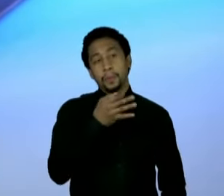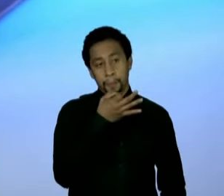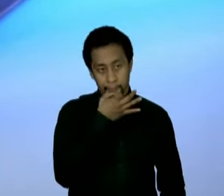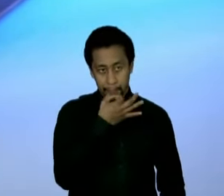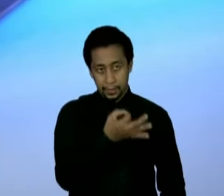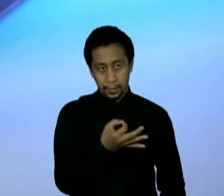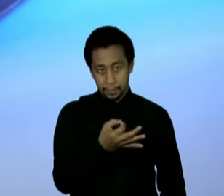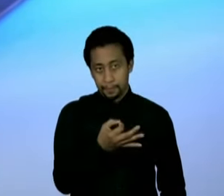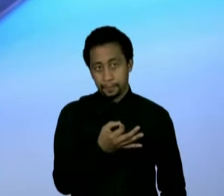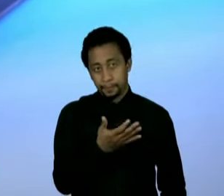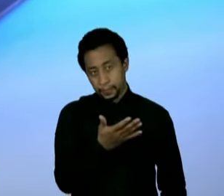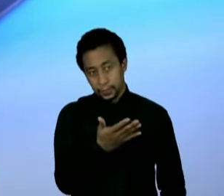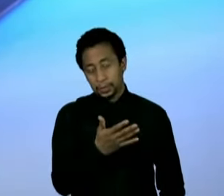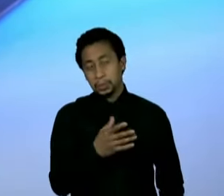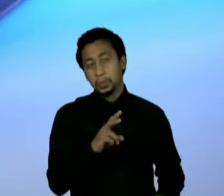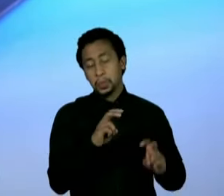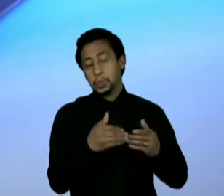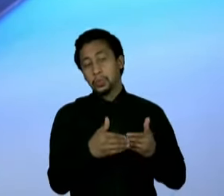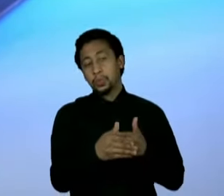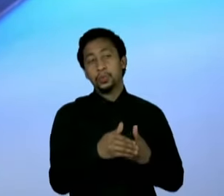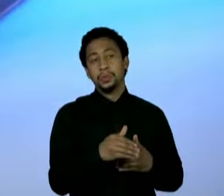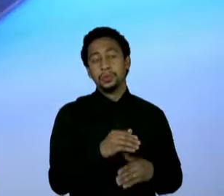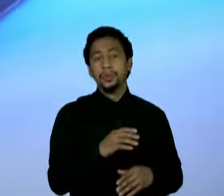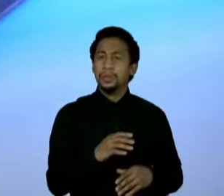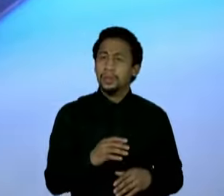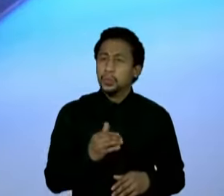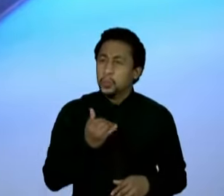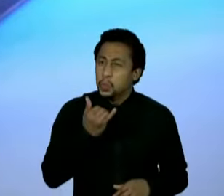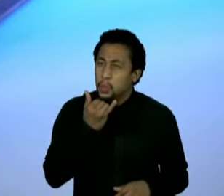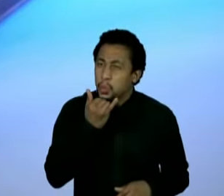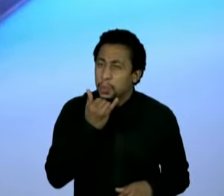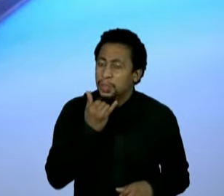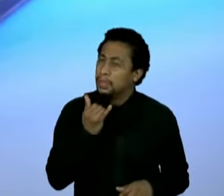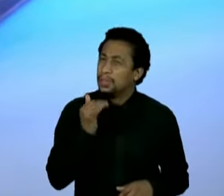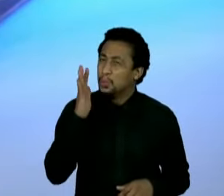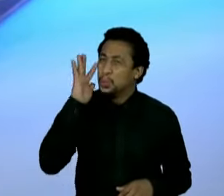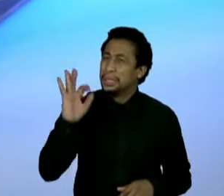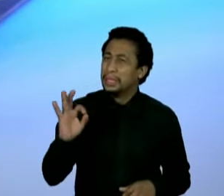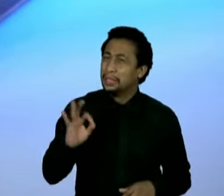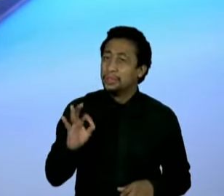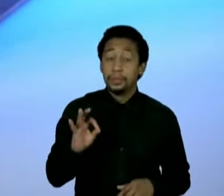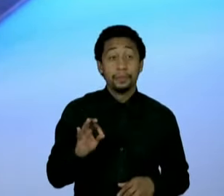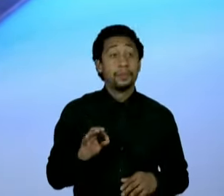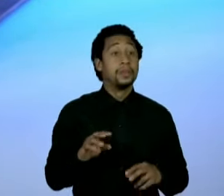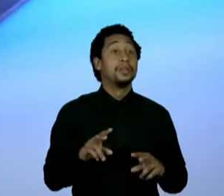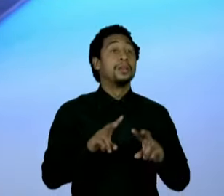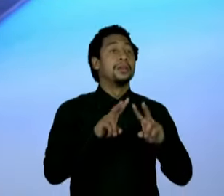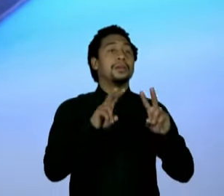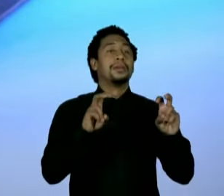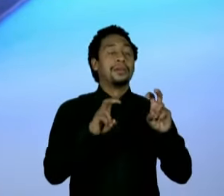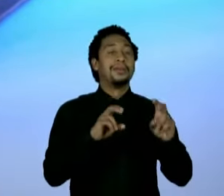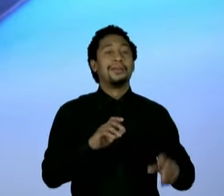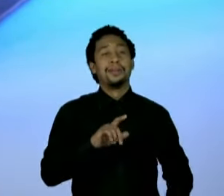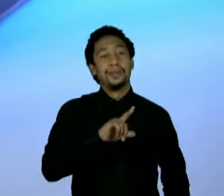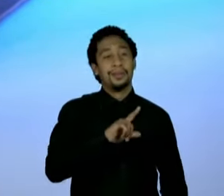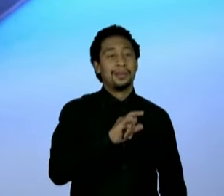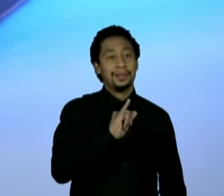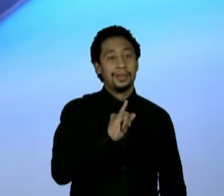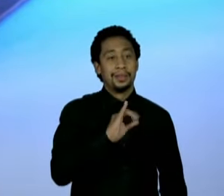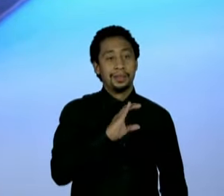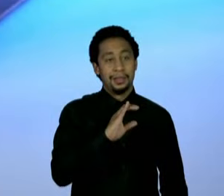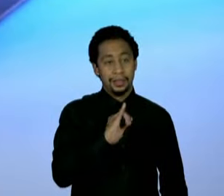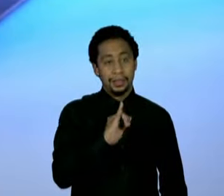excludente de ilicitude? Desculpe, eu não entendi. A ampliação da figura do excludente de ilicitude em